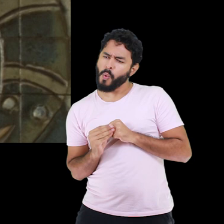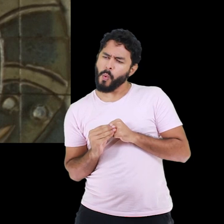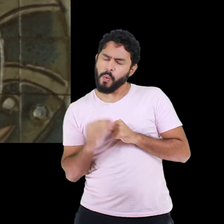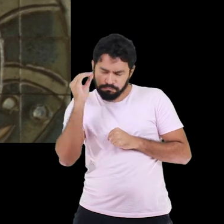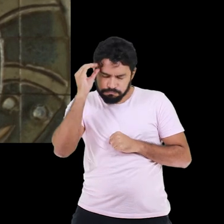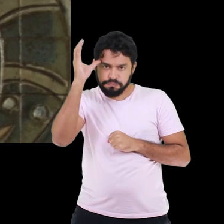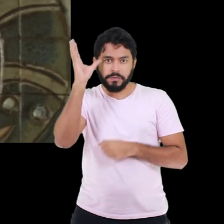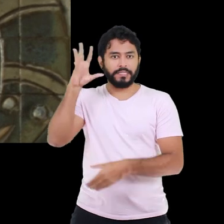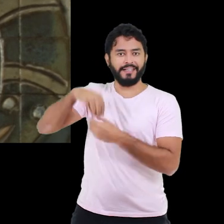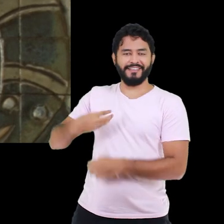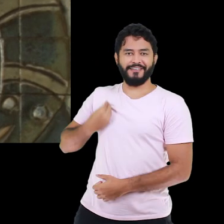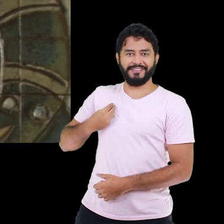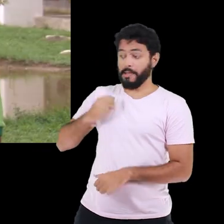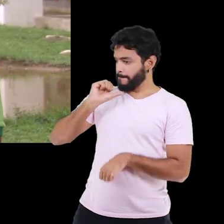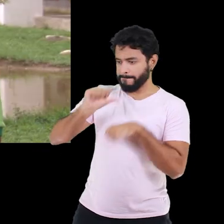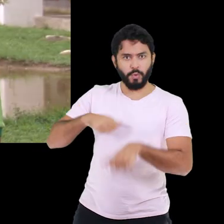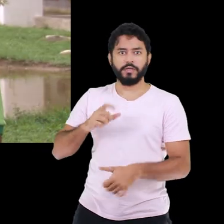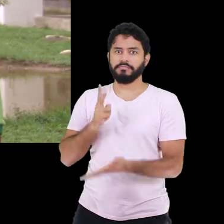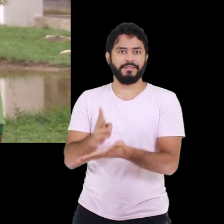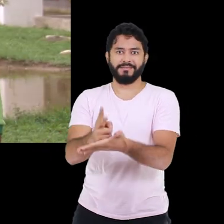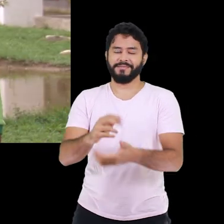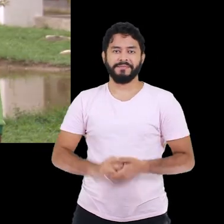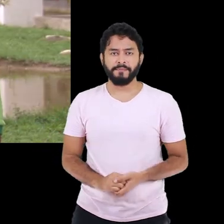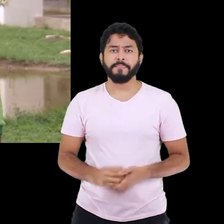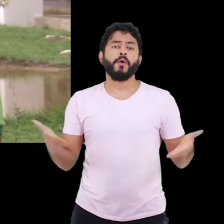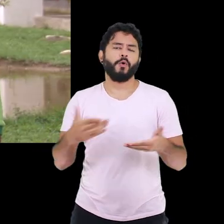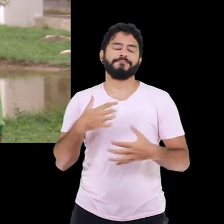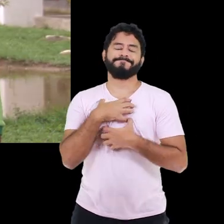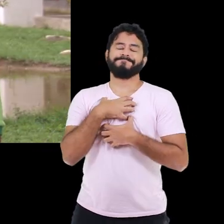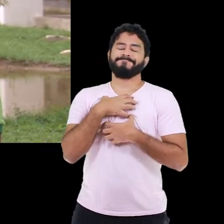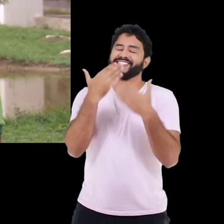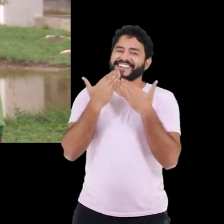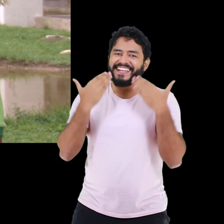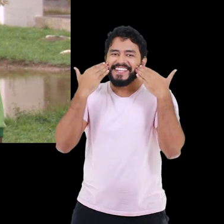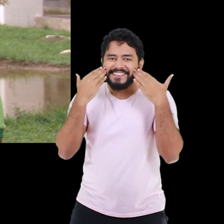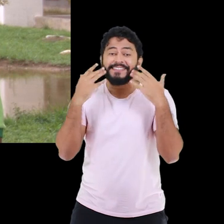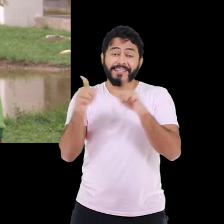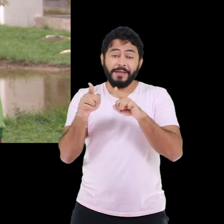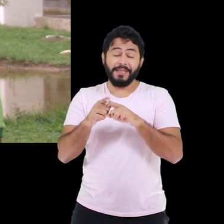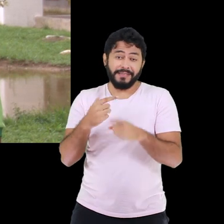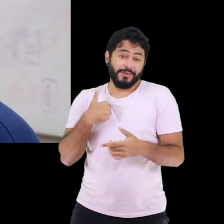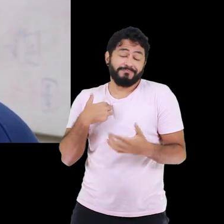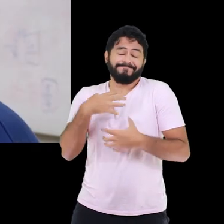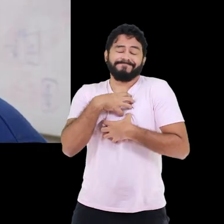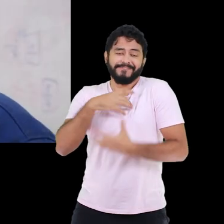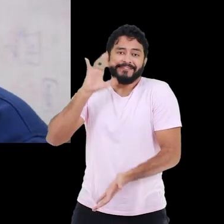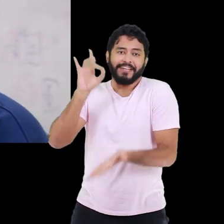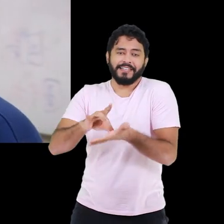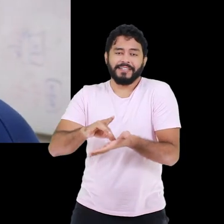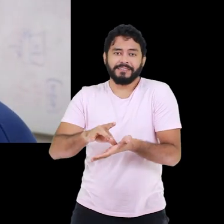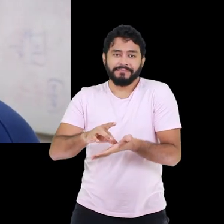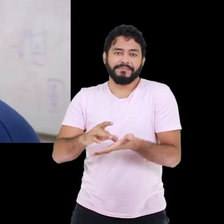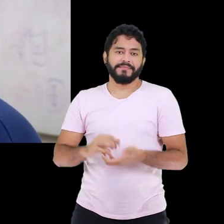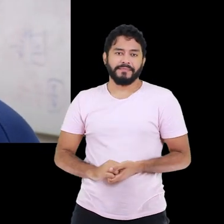vida. A transformação é inevitável. Hoje eu me sinto bem feliz e estou me sentindo muito realizada com o que eu estou fazendo. E ele pode